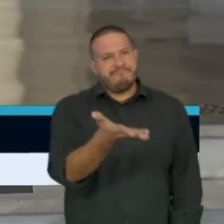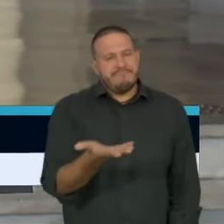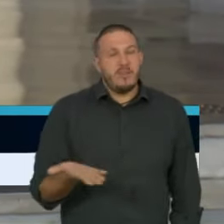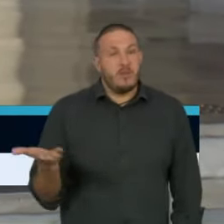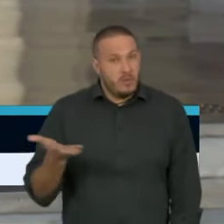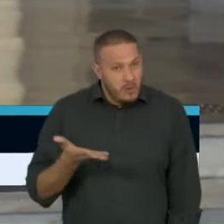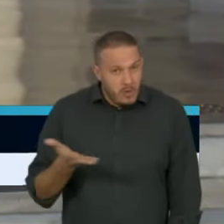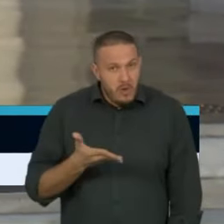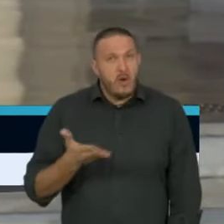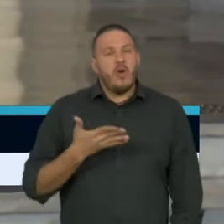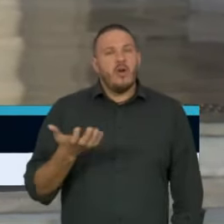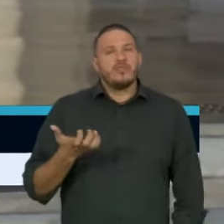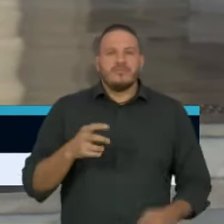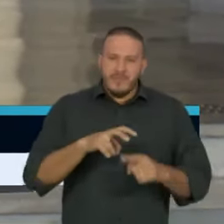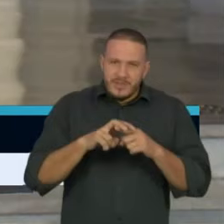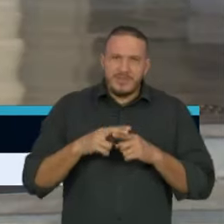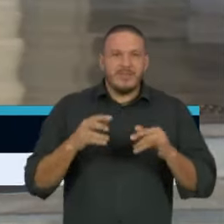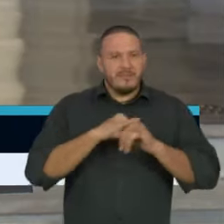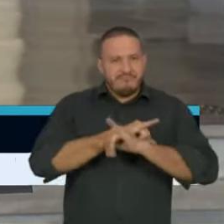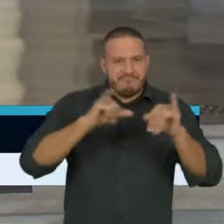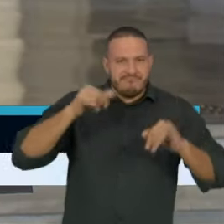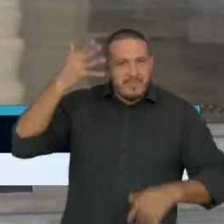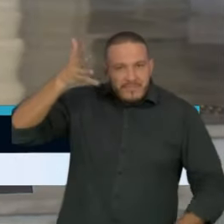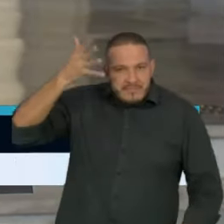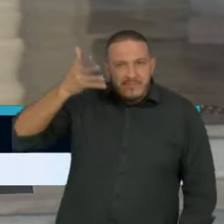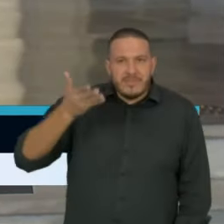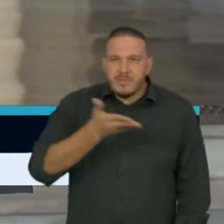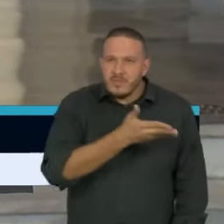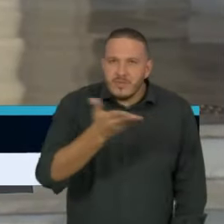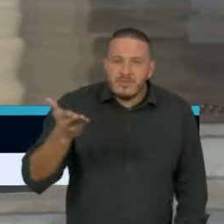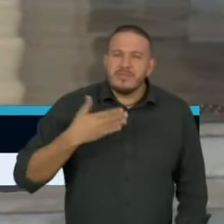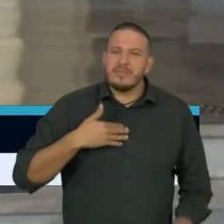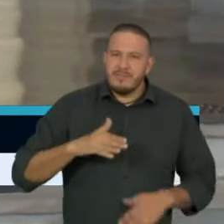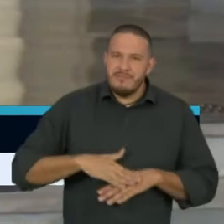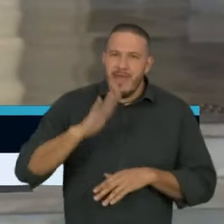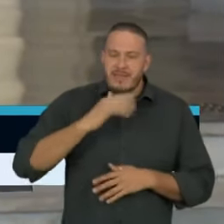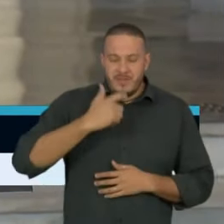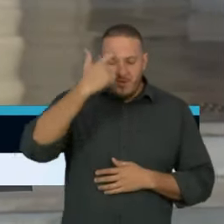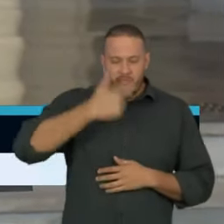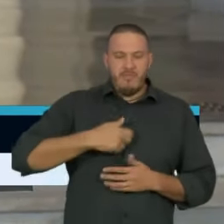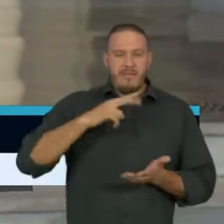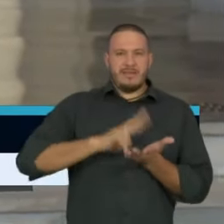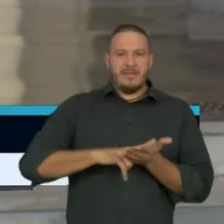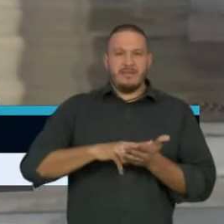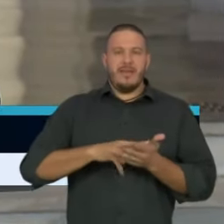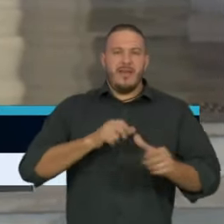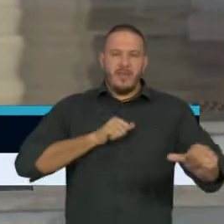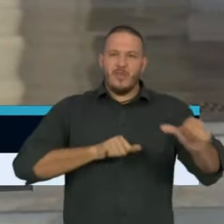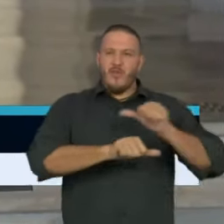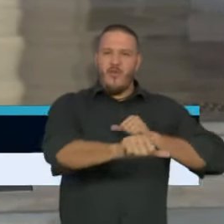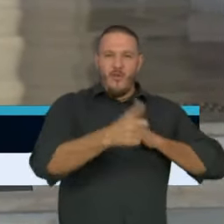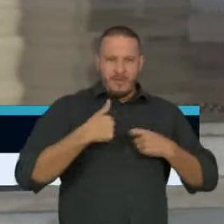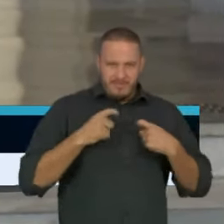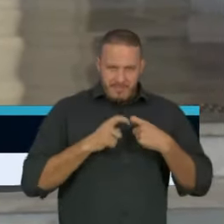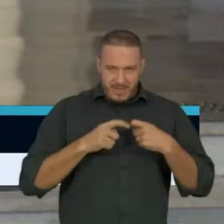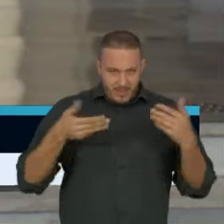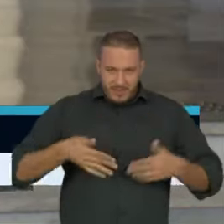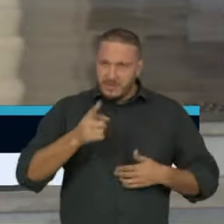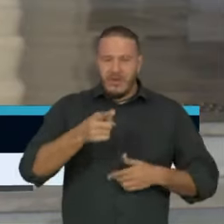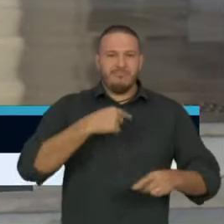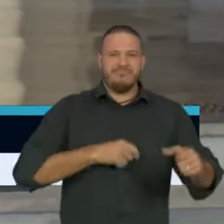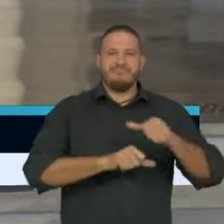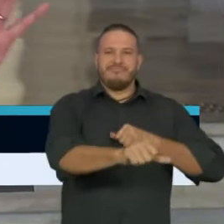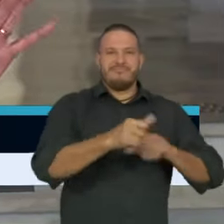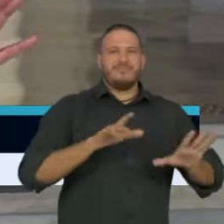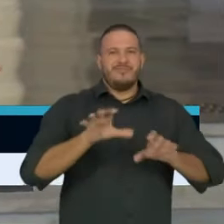momento que eu quero fazer esse depoimento muito mais como paciente do que como médico. E o segundo fato que